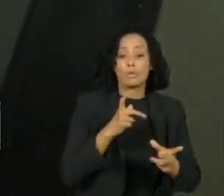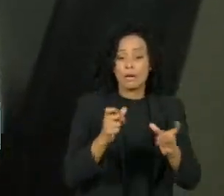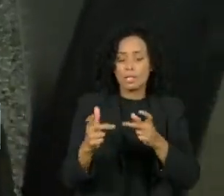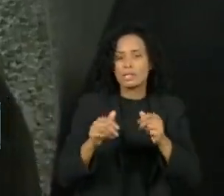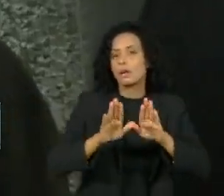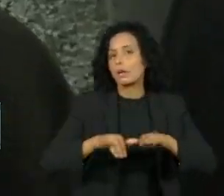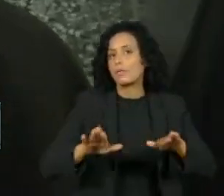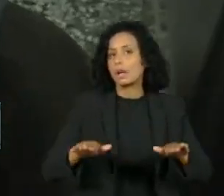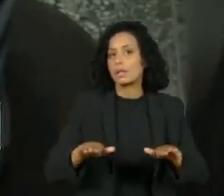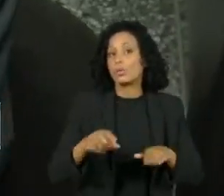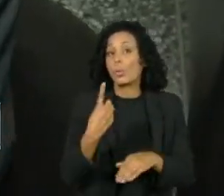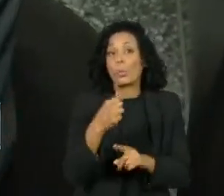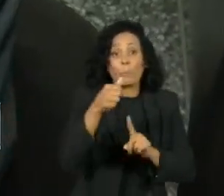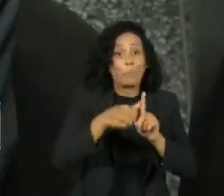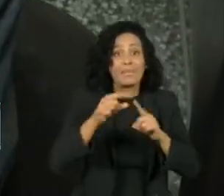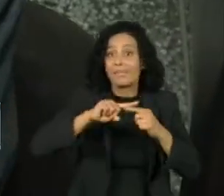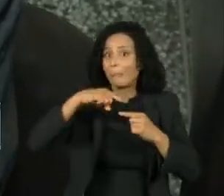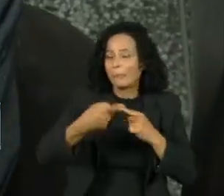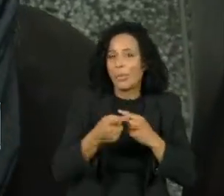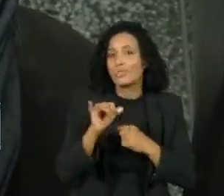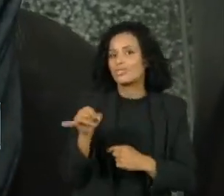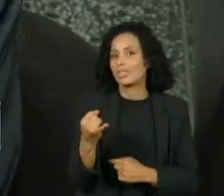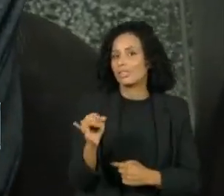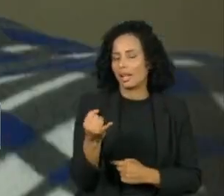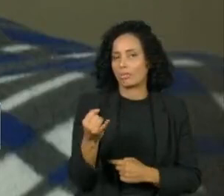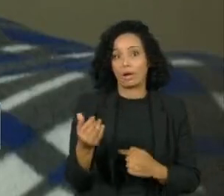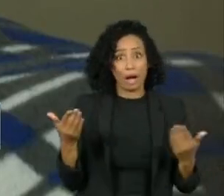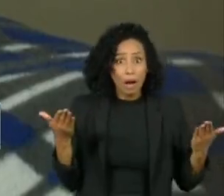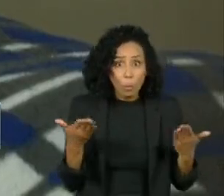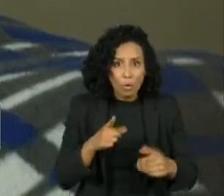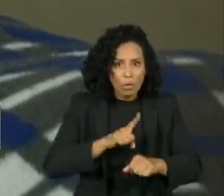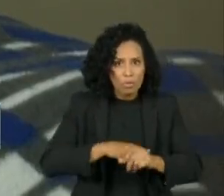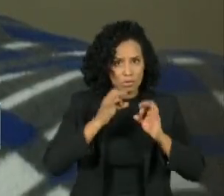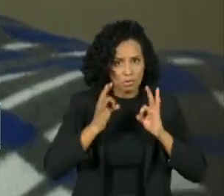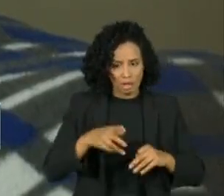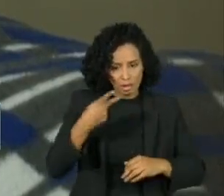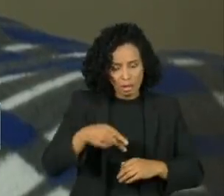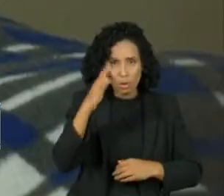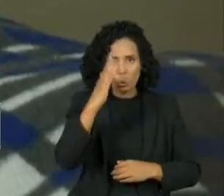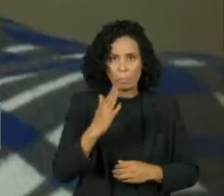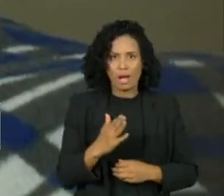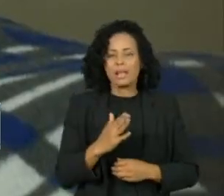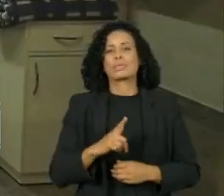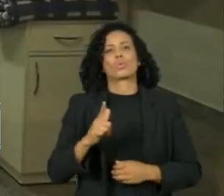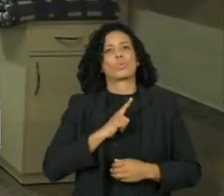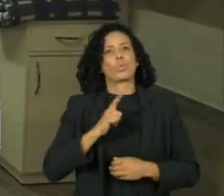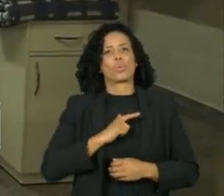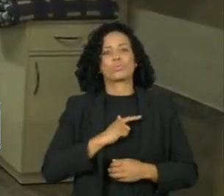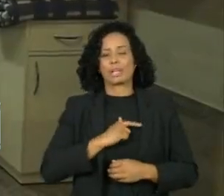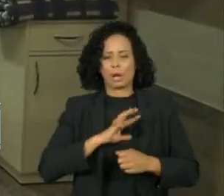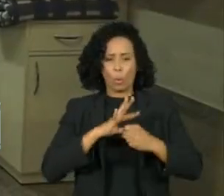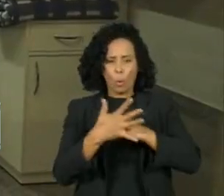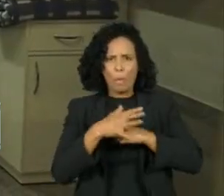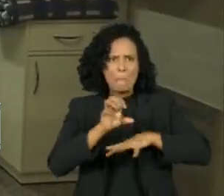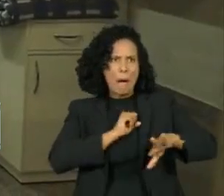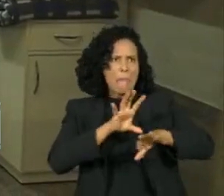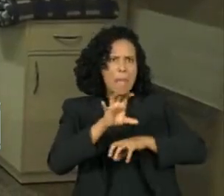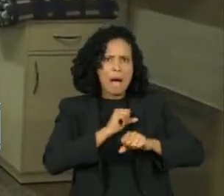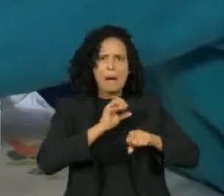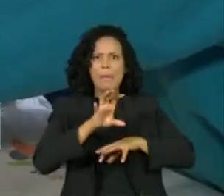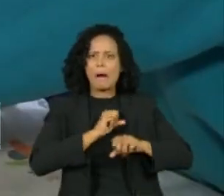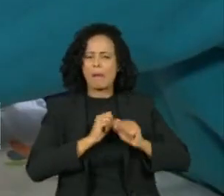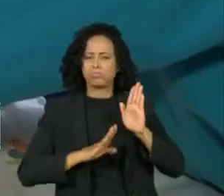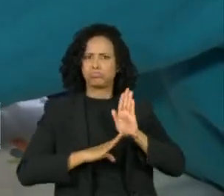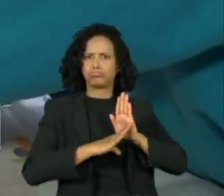só um mês depois. Agora, no momento em que o Brasil registra pico de infecções, desde o início da